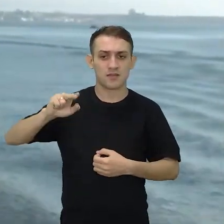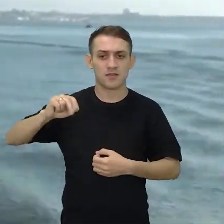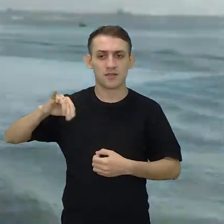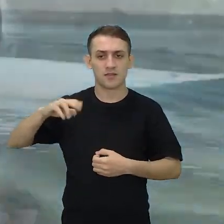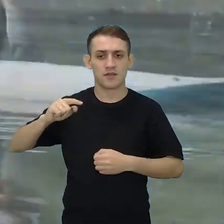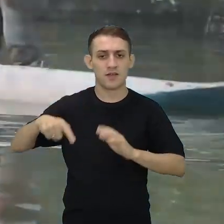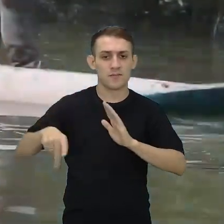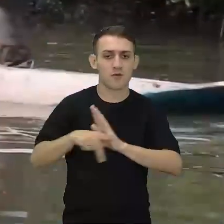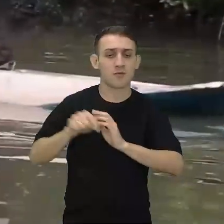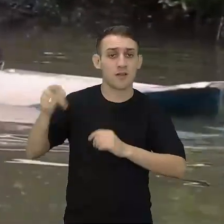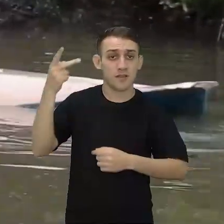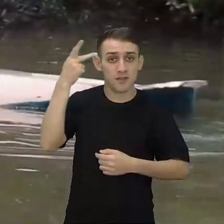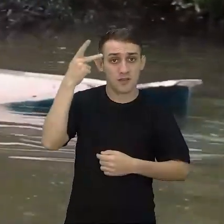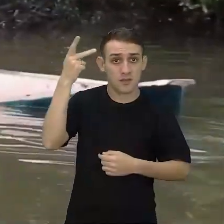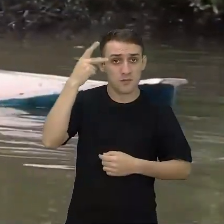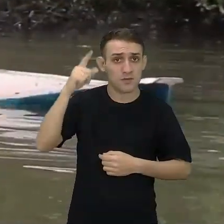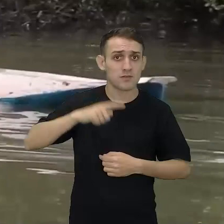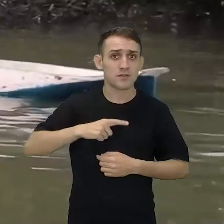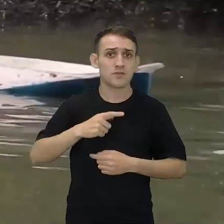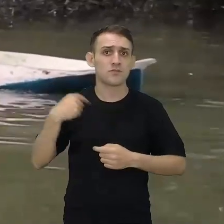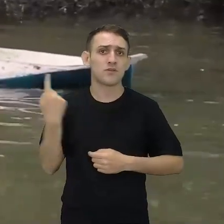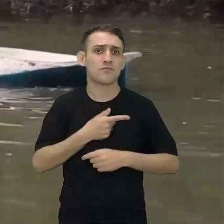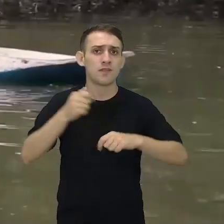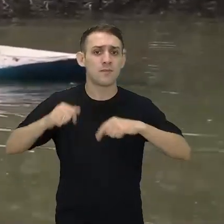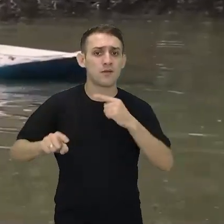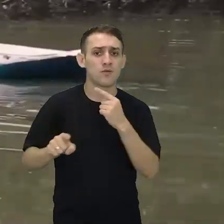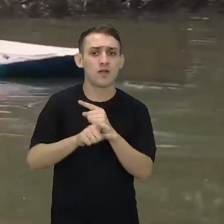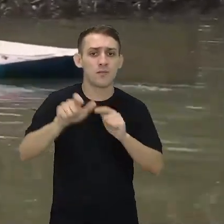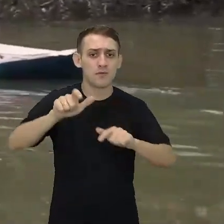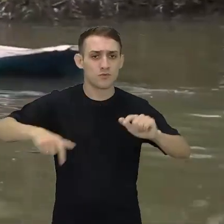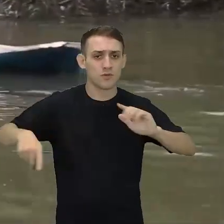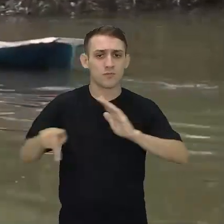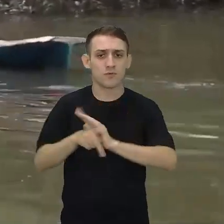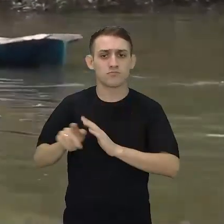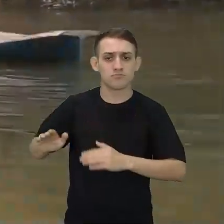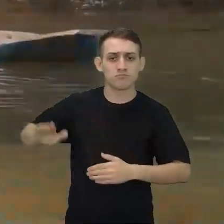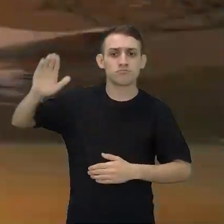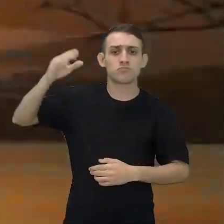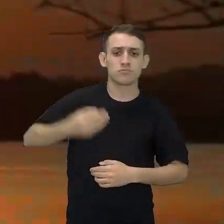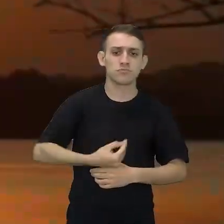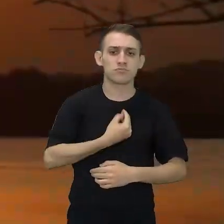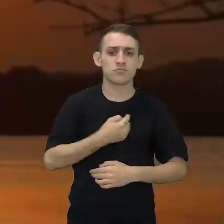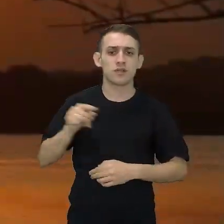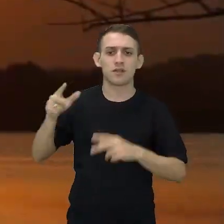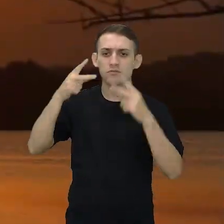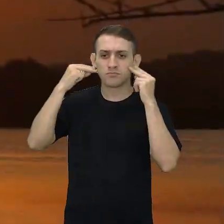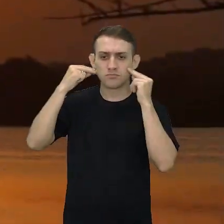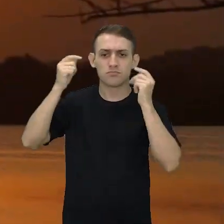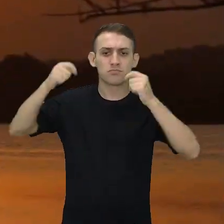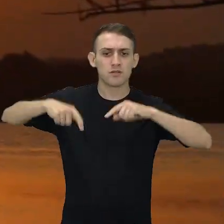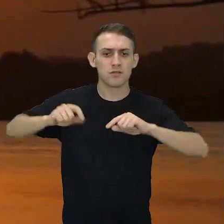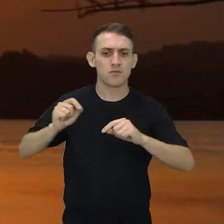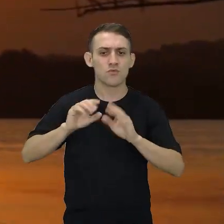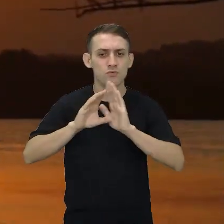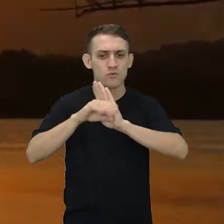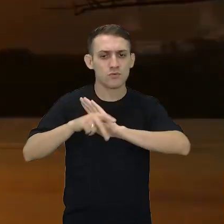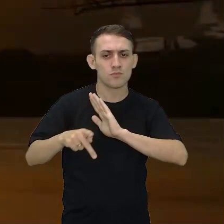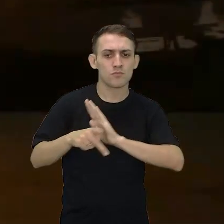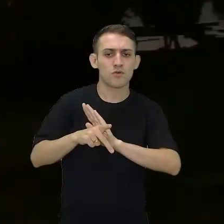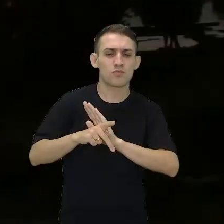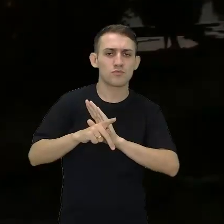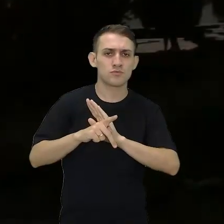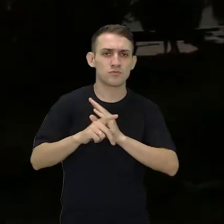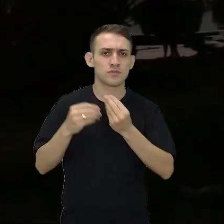cidades do litoral de São Paulo onde ainda podemos encontrar pessoas que nasceram e cresceram na vida simples Kaisara e que carregam consigo esse conhecimento